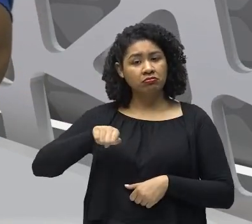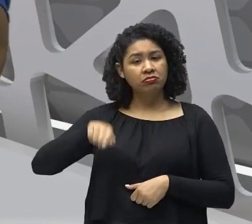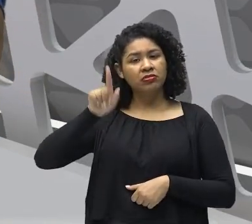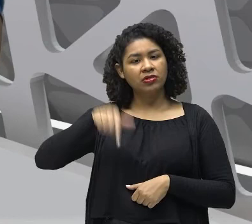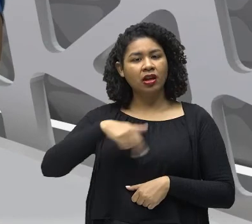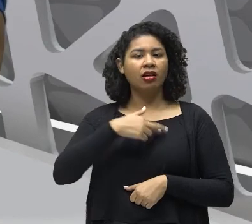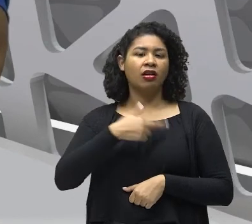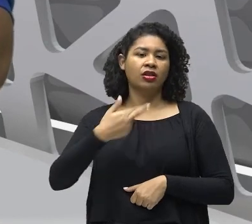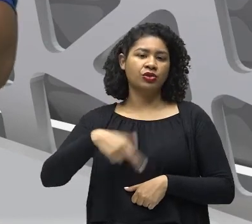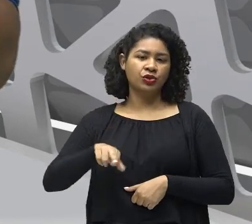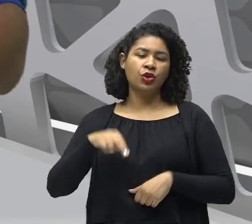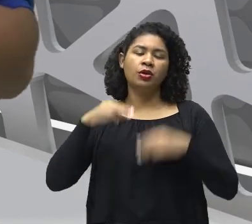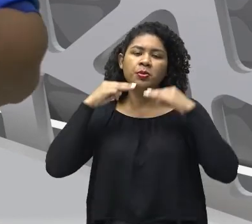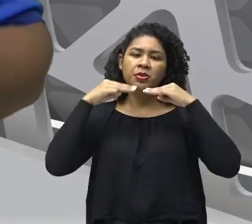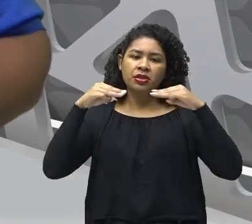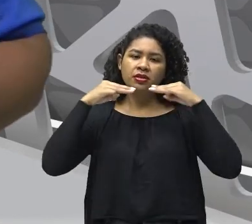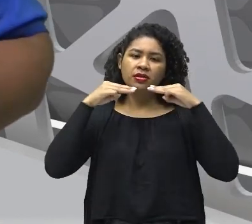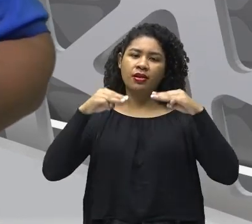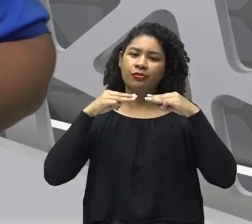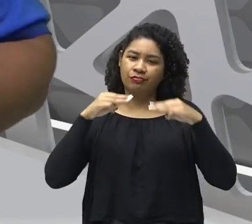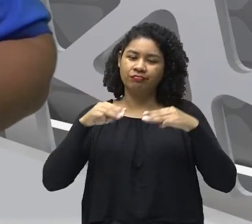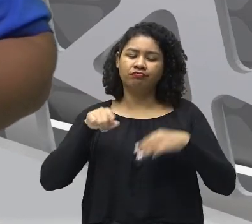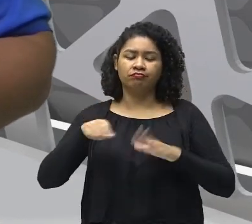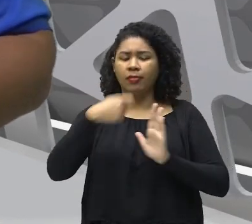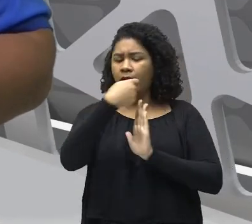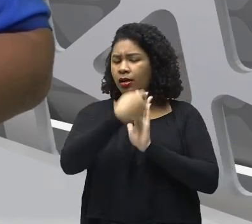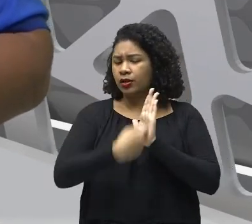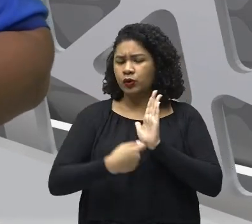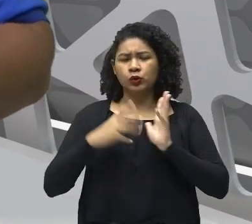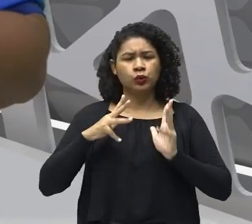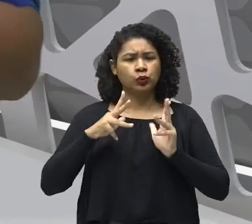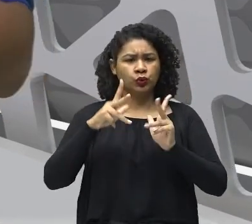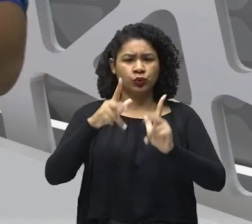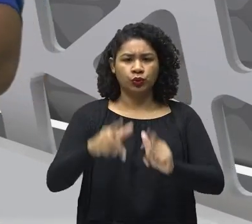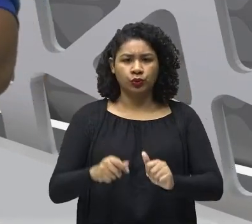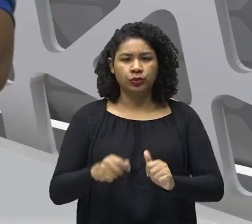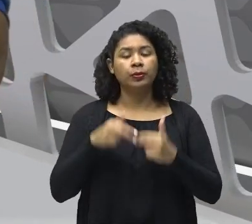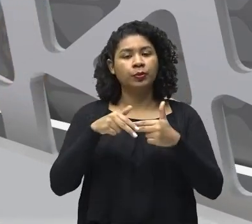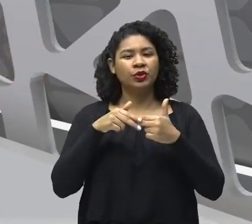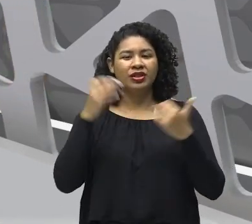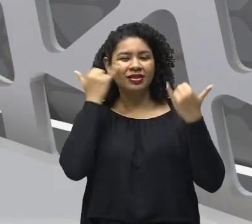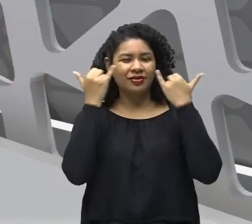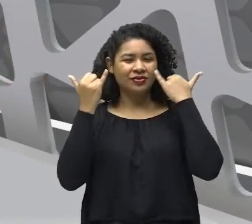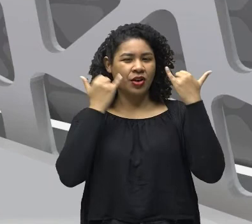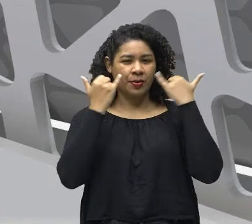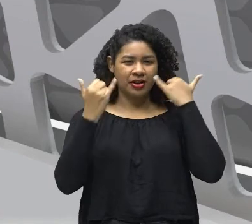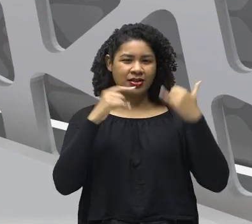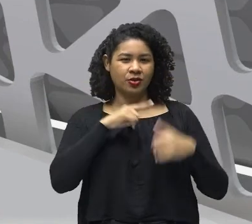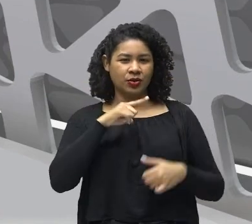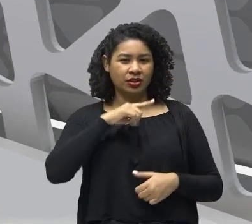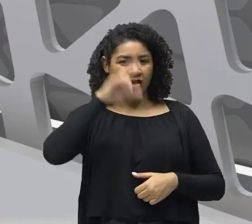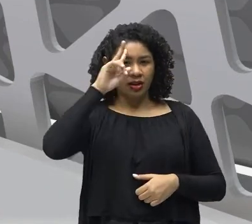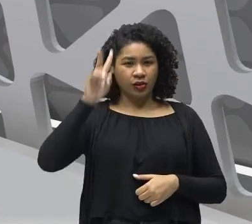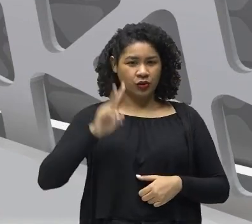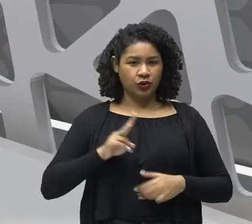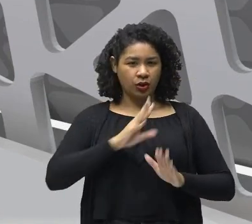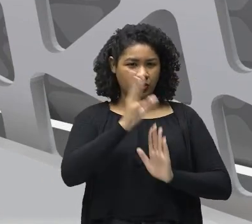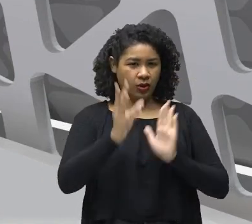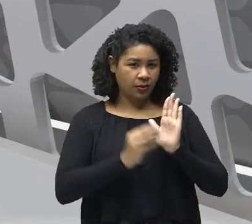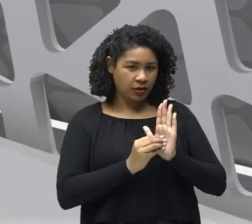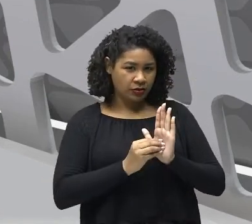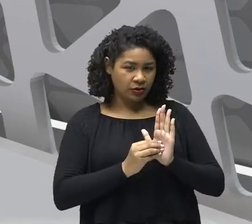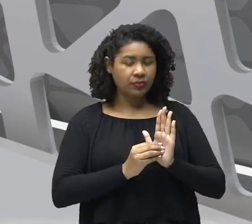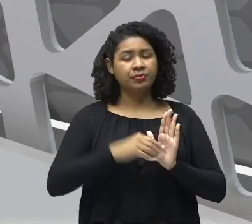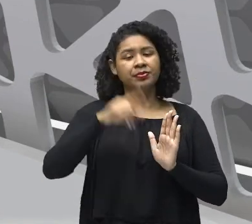Os missionários Que viam a bordo Dessas expedições Então muito Do que nós conhecemos Sobre a história Da Amazônia Se deve